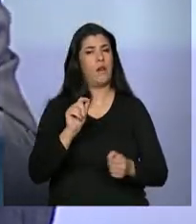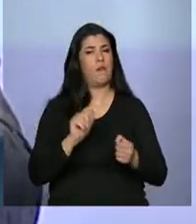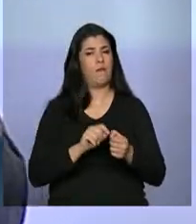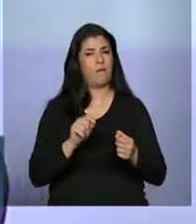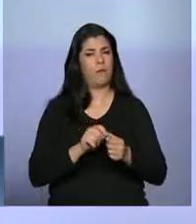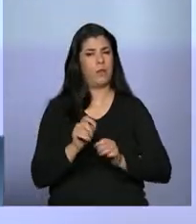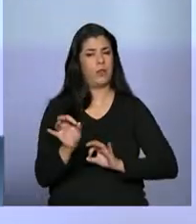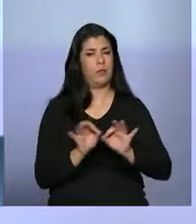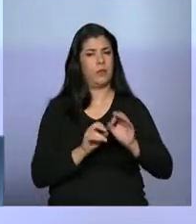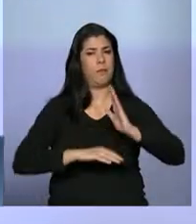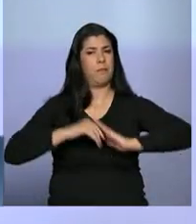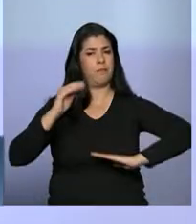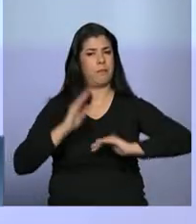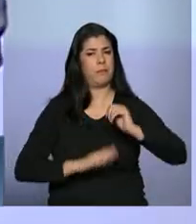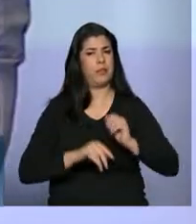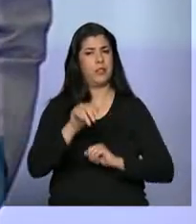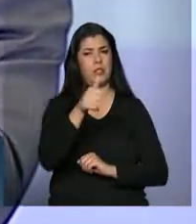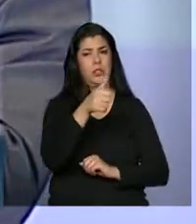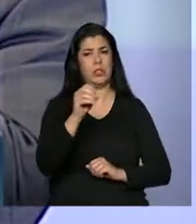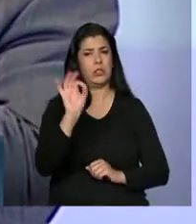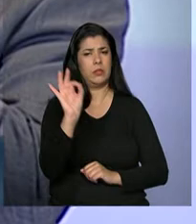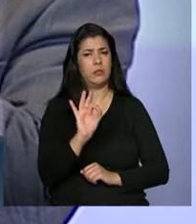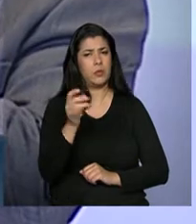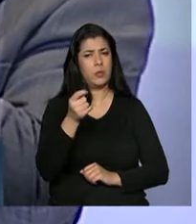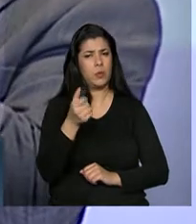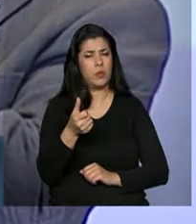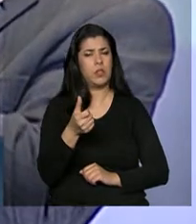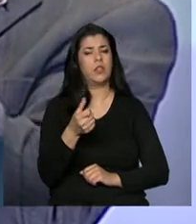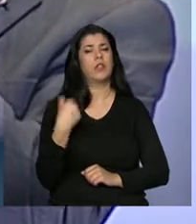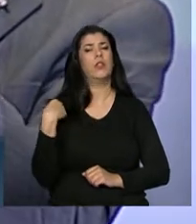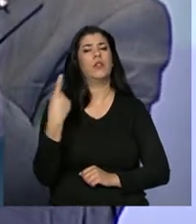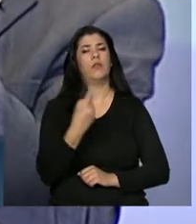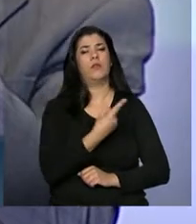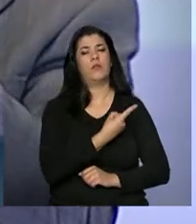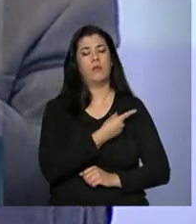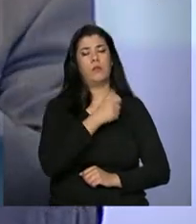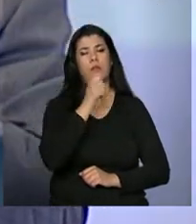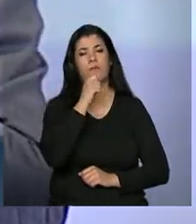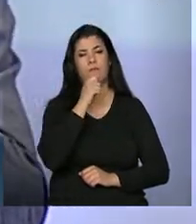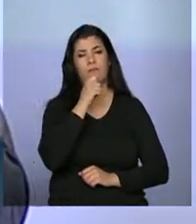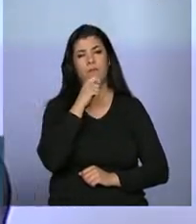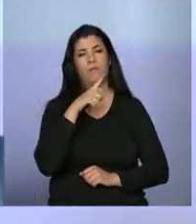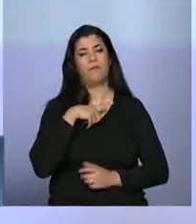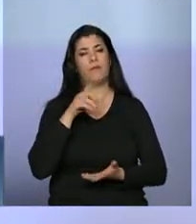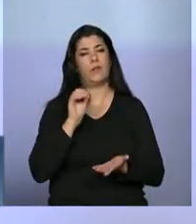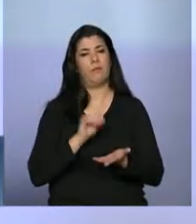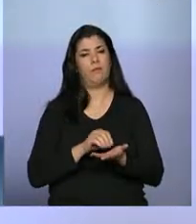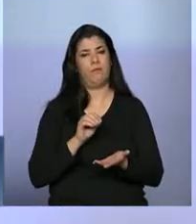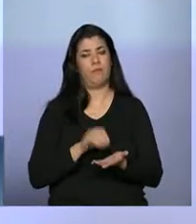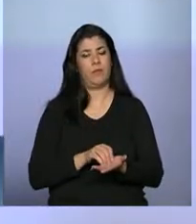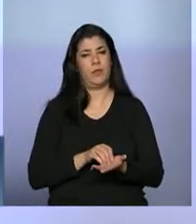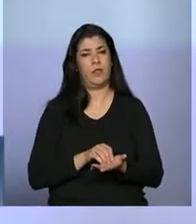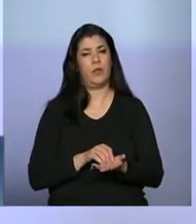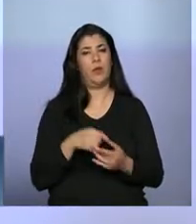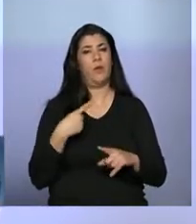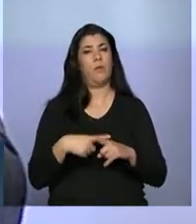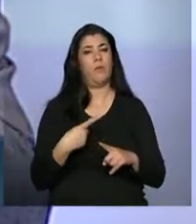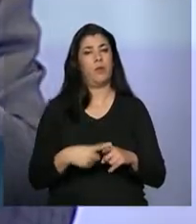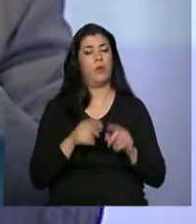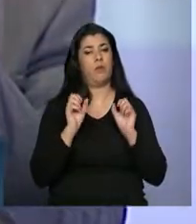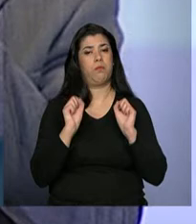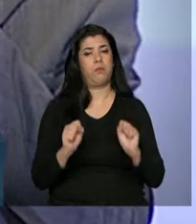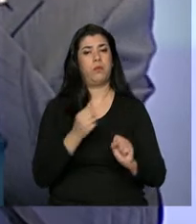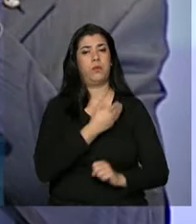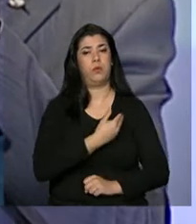nacionais, quase que 100% deles, nós ainda falhamos. E o poder público tem